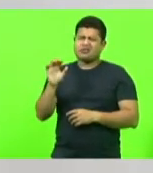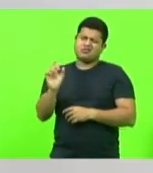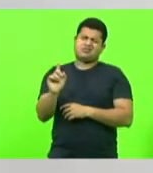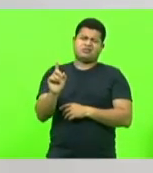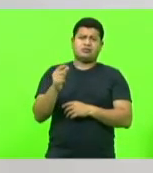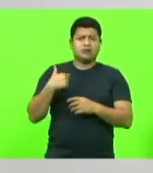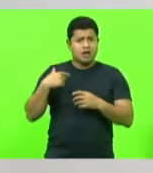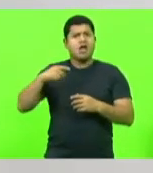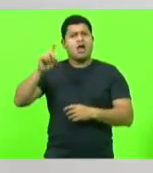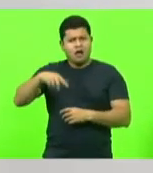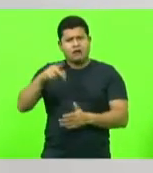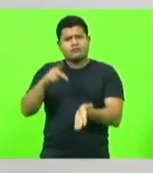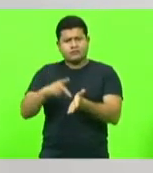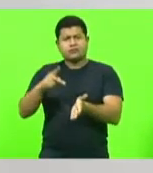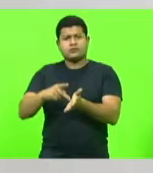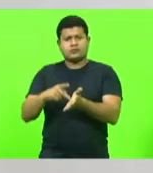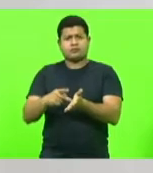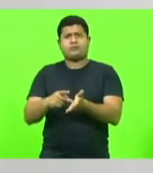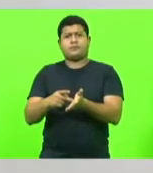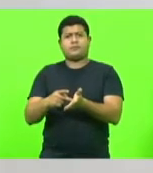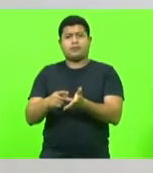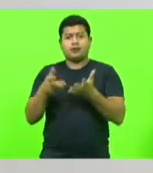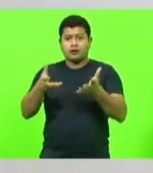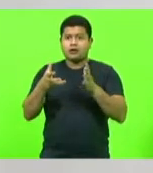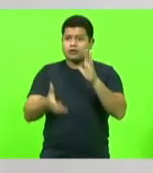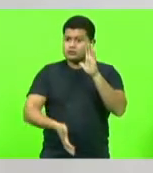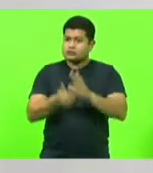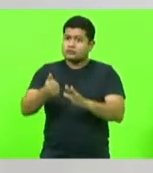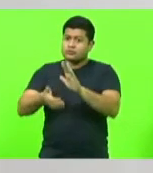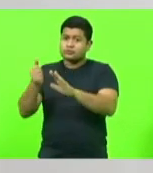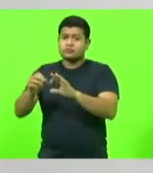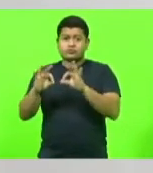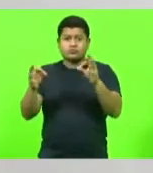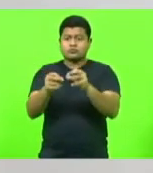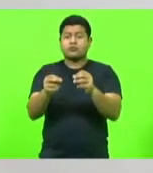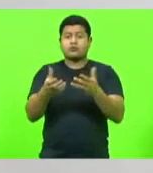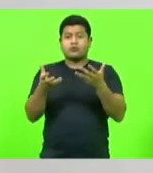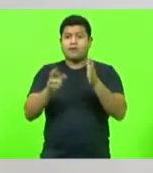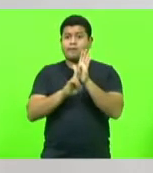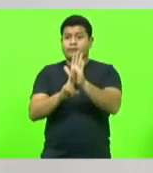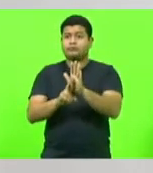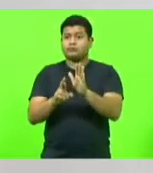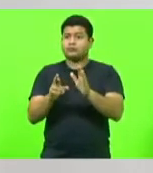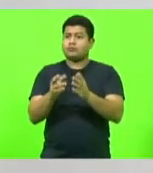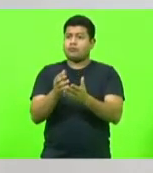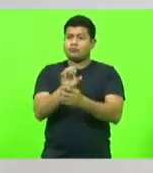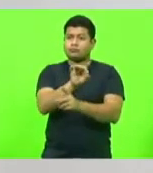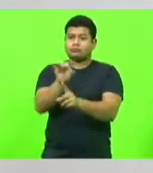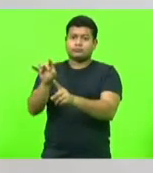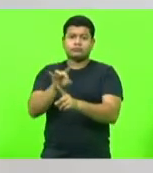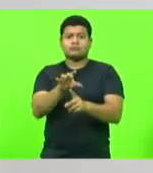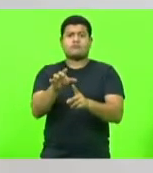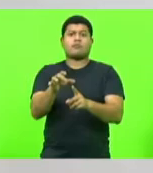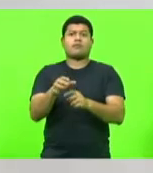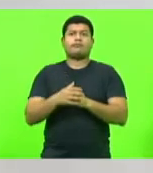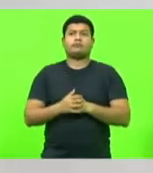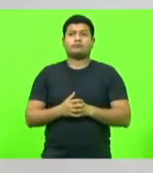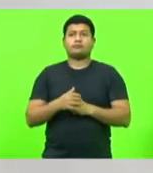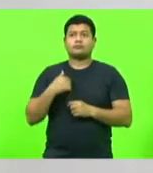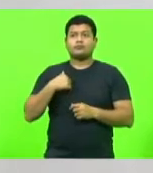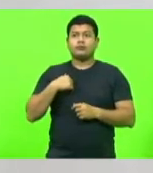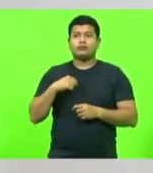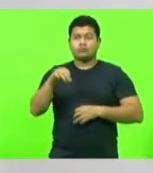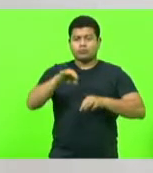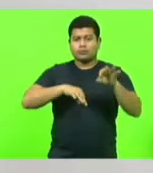isso que eles querem tirar da tua vida. O que tudo isso representa, eles querem tirar da sua vida. Eu fiz aqui um artefato